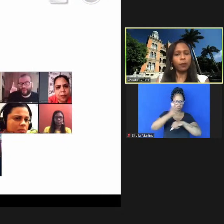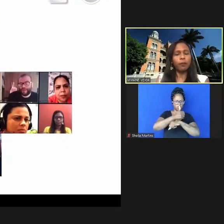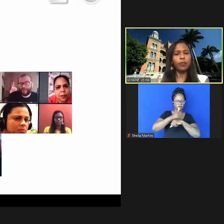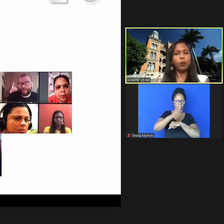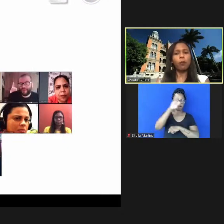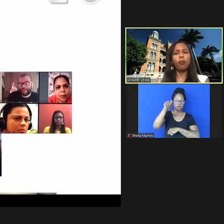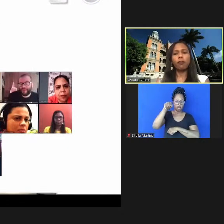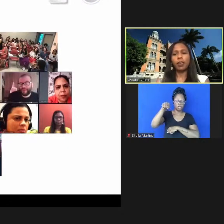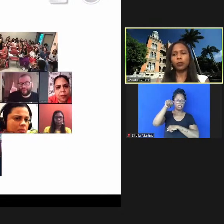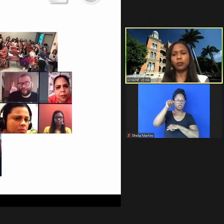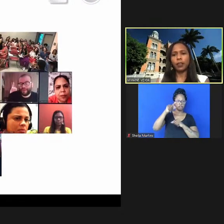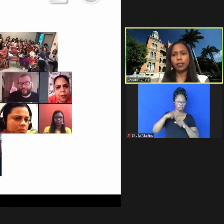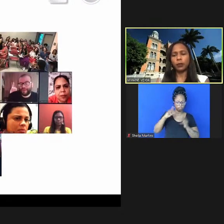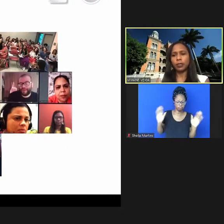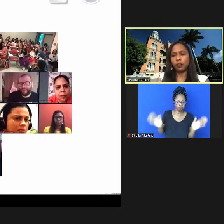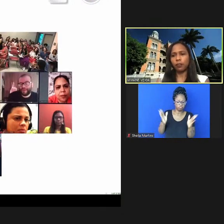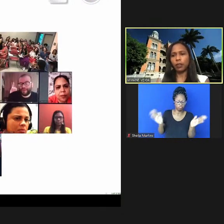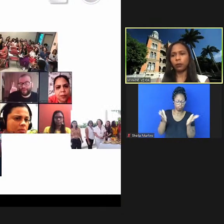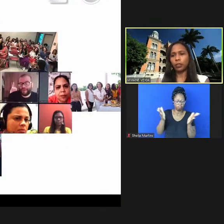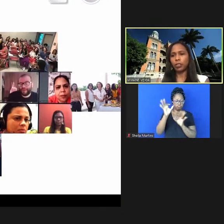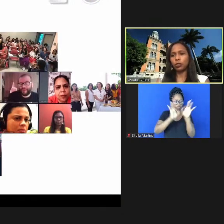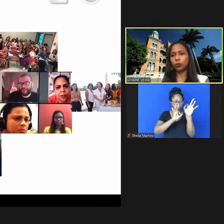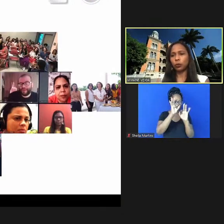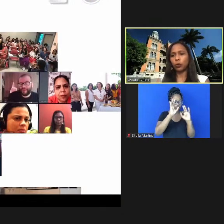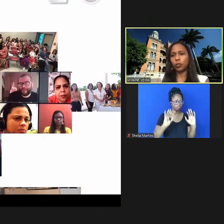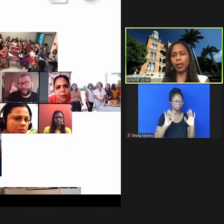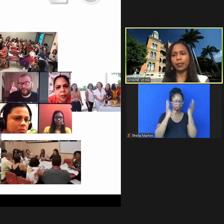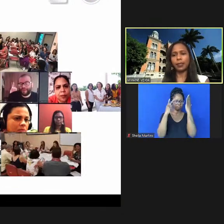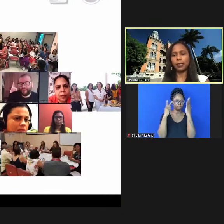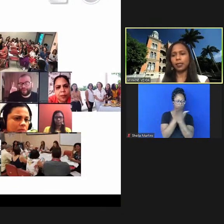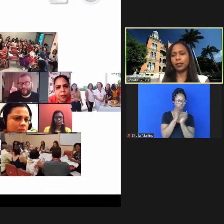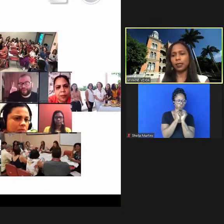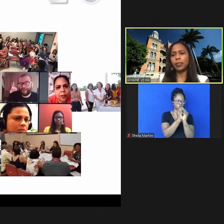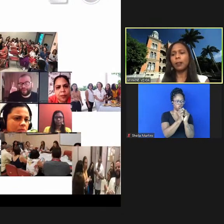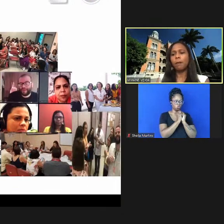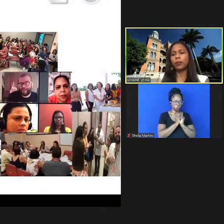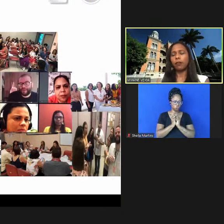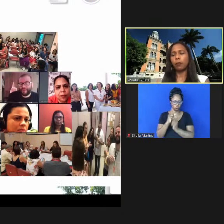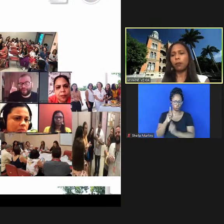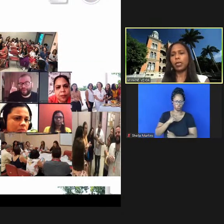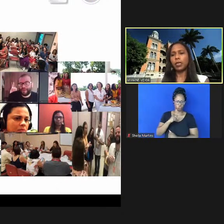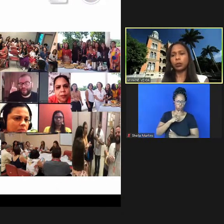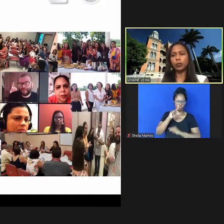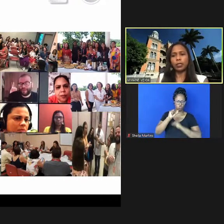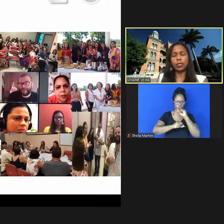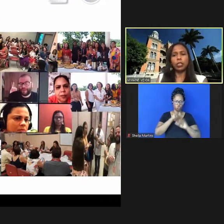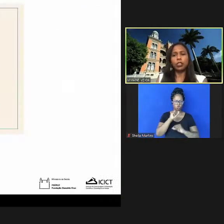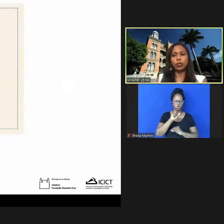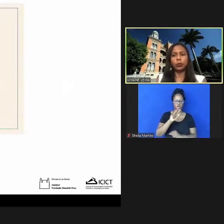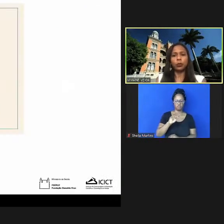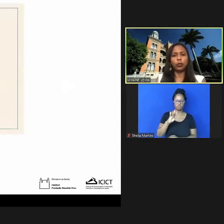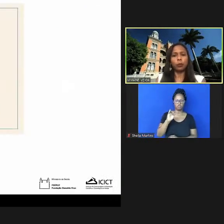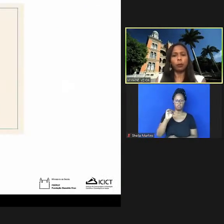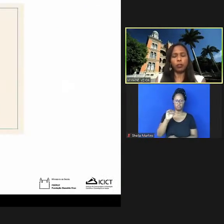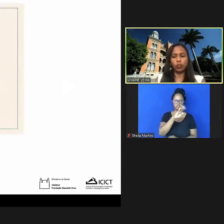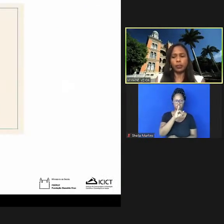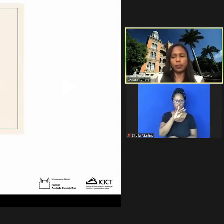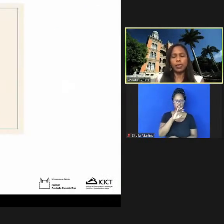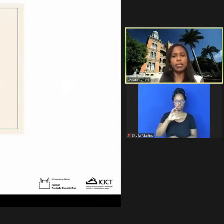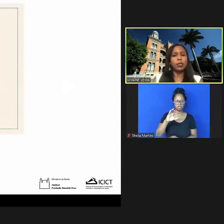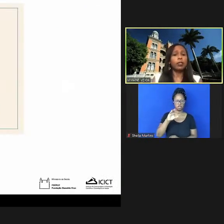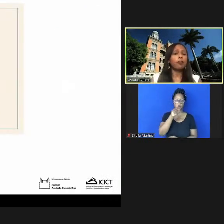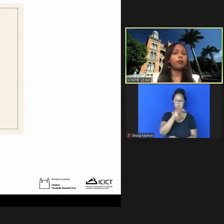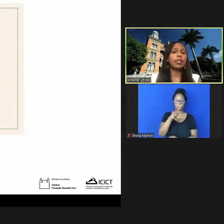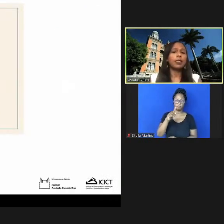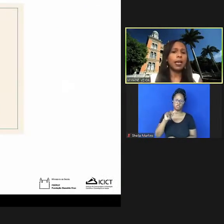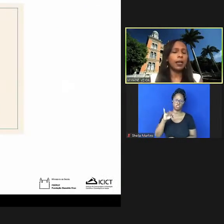estão promovendo e fazendo esse evento aqui junto com as parcerias da VPEIC do SICT e do PPGIX